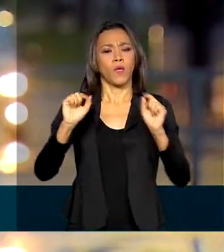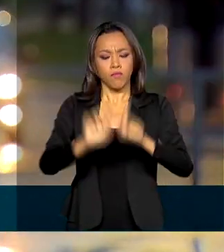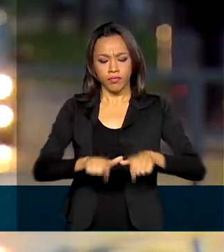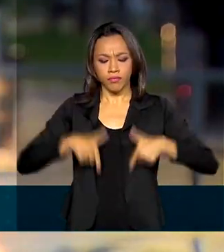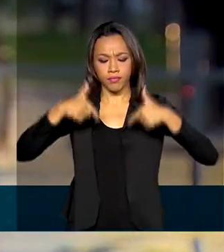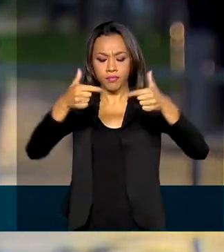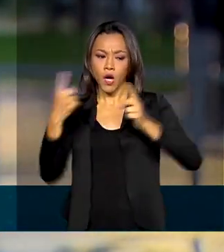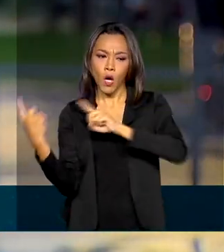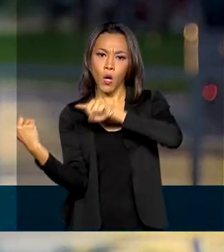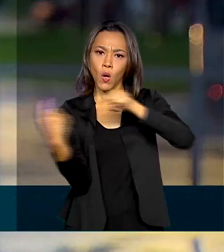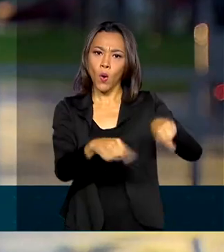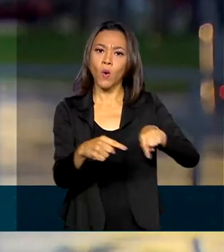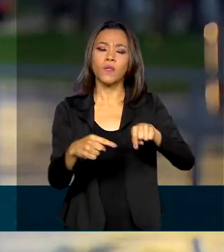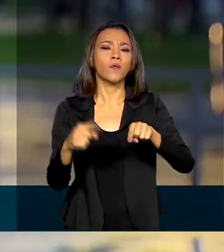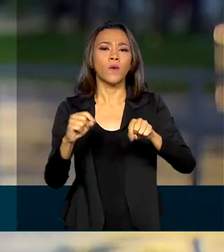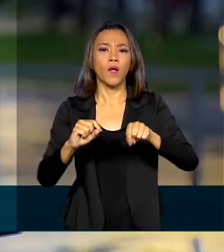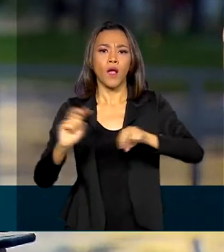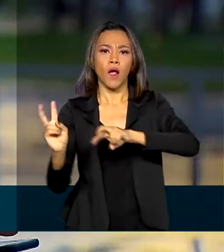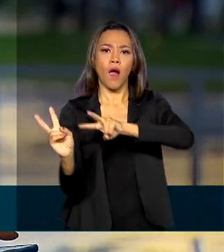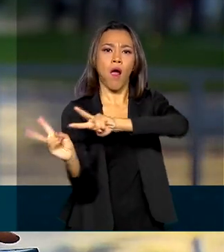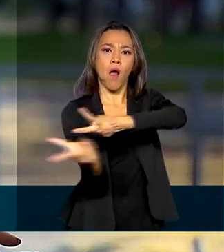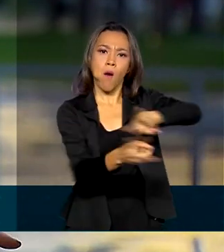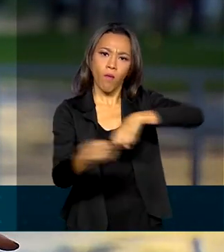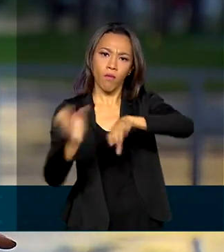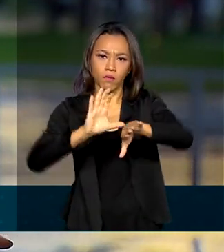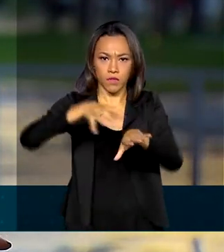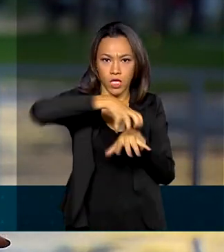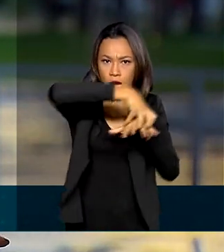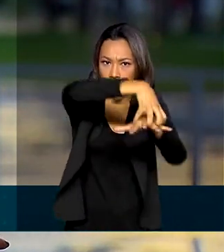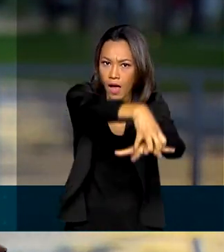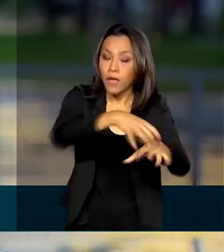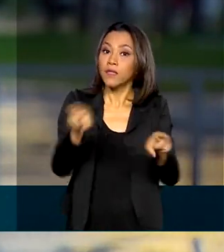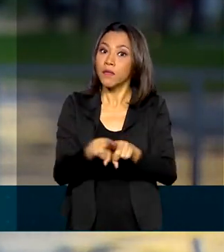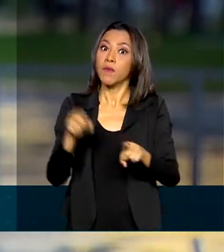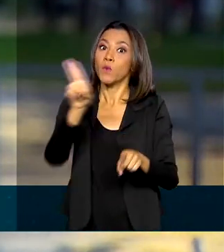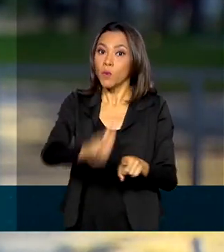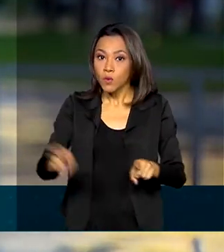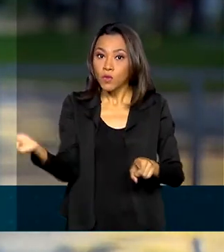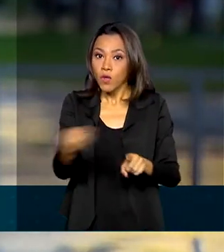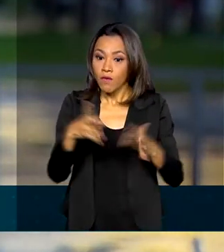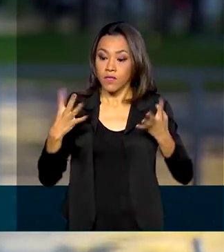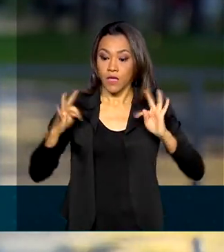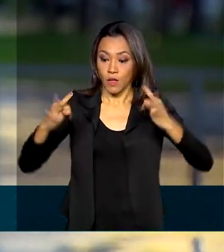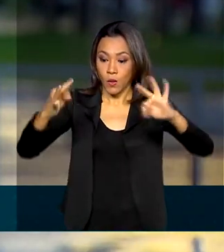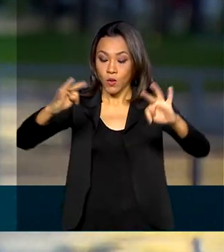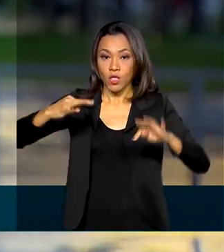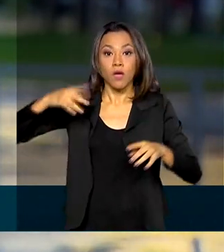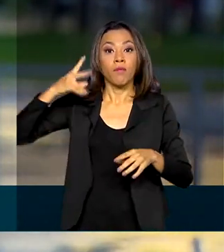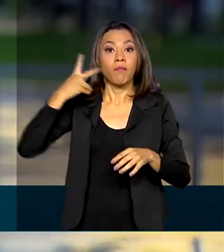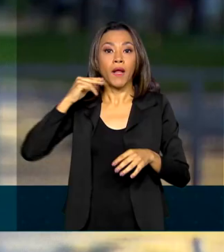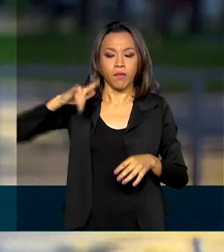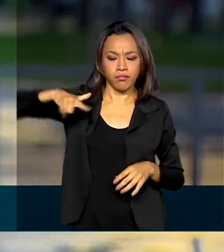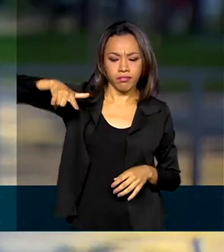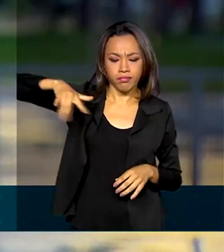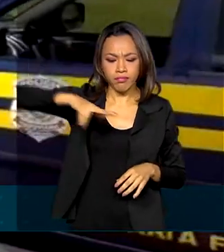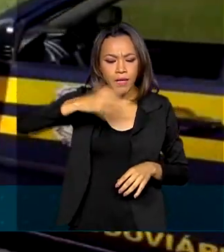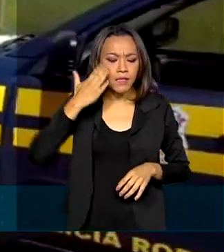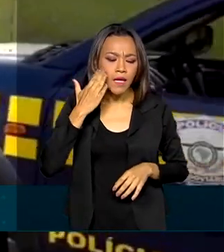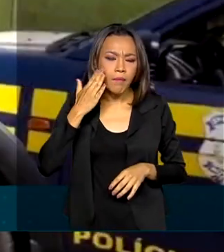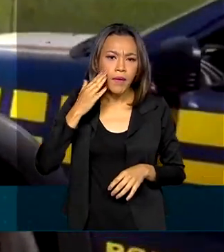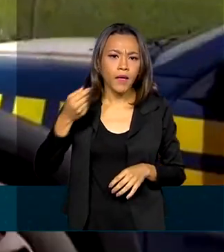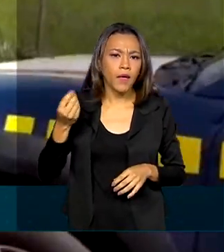ao roubo de cargas e o desenvolvimento de novas tecnologias para o rastreamento dos produtos transportados.